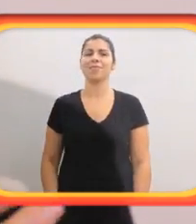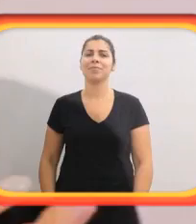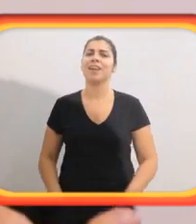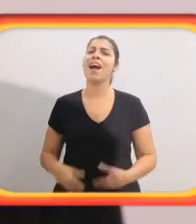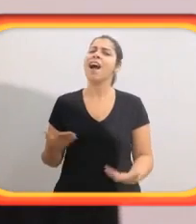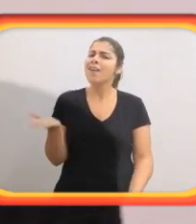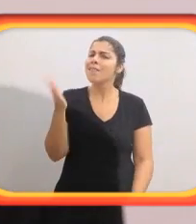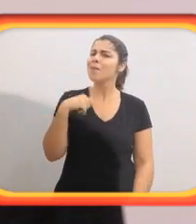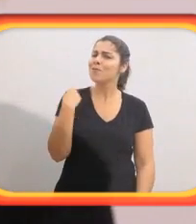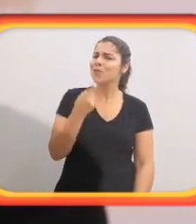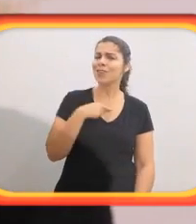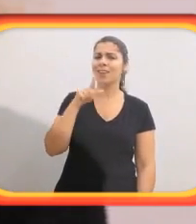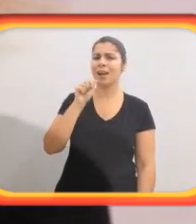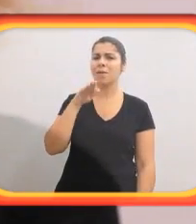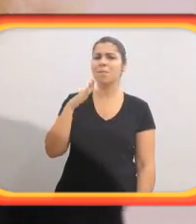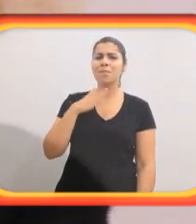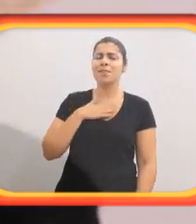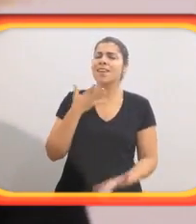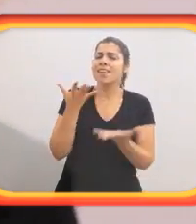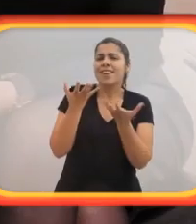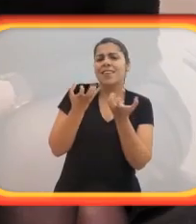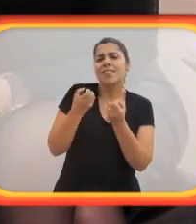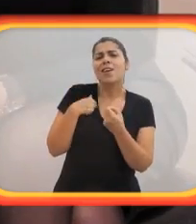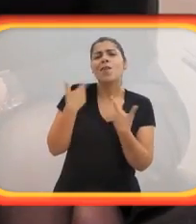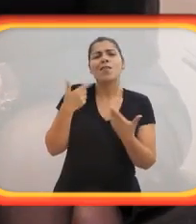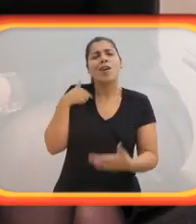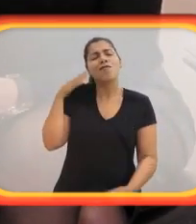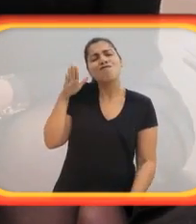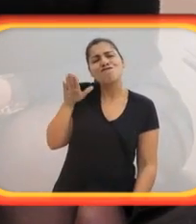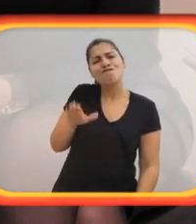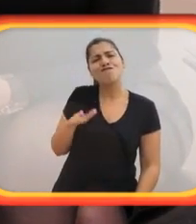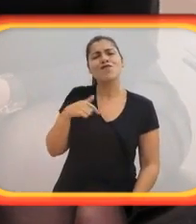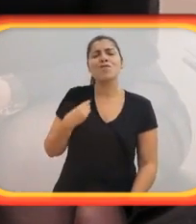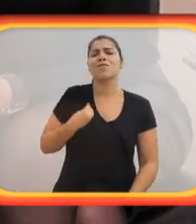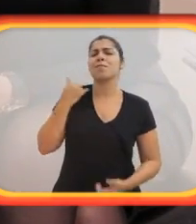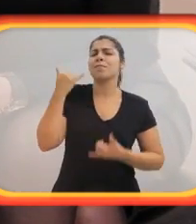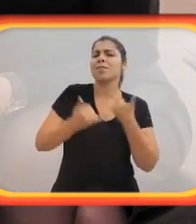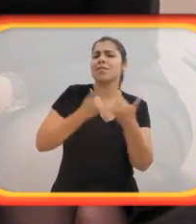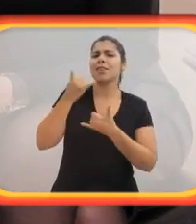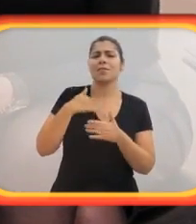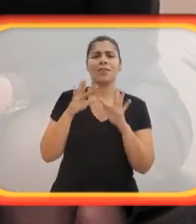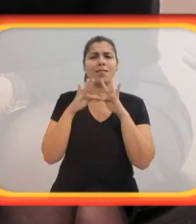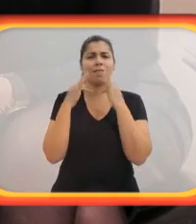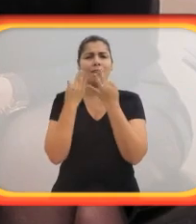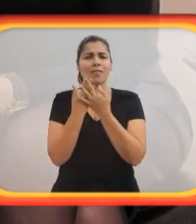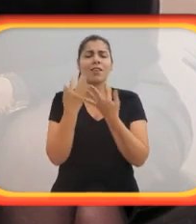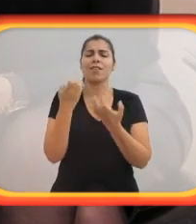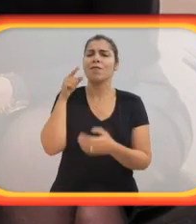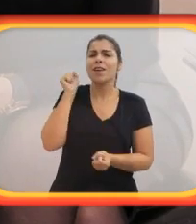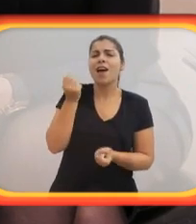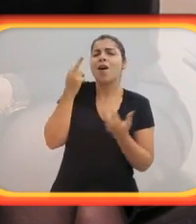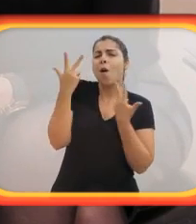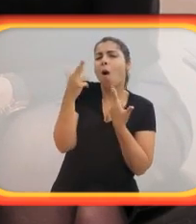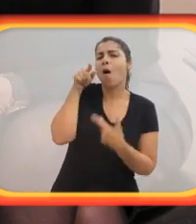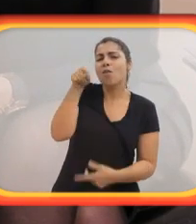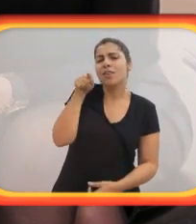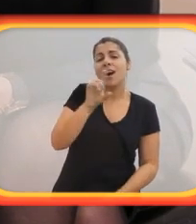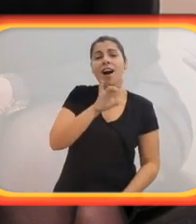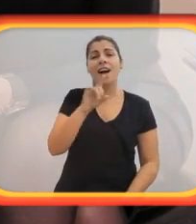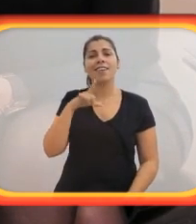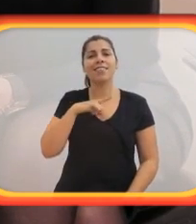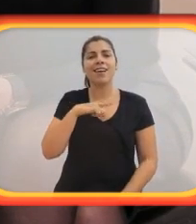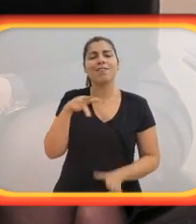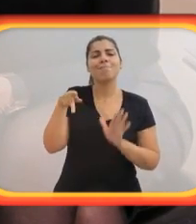é bom e dá medo. Vamos lá. Vamos lá. Gabi, minha querida, eu, quando eu era pequena, eu já vivia